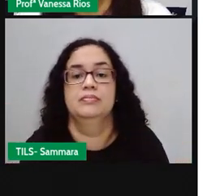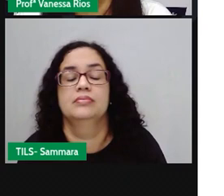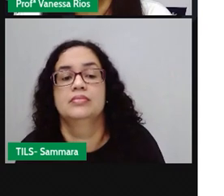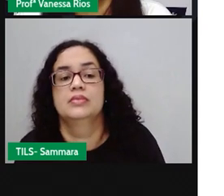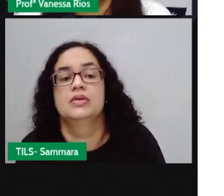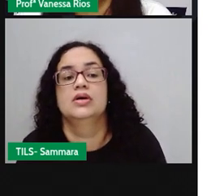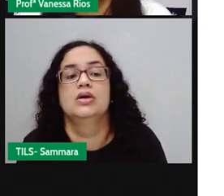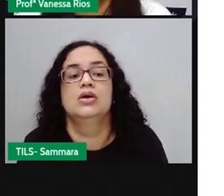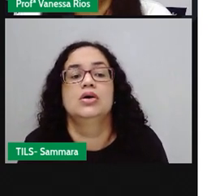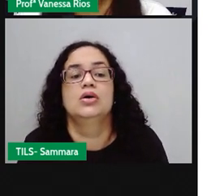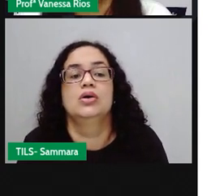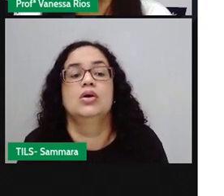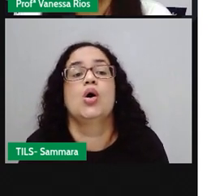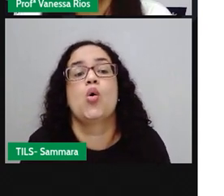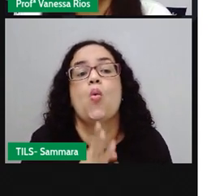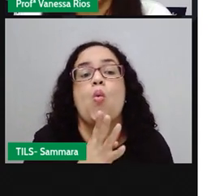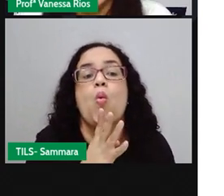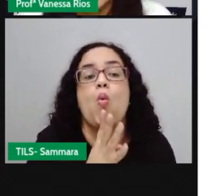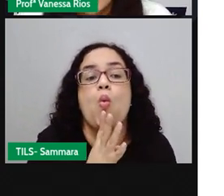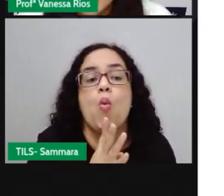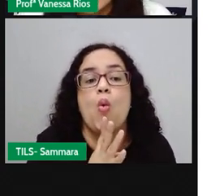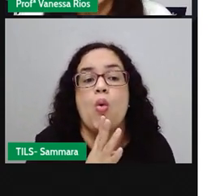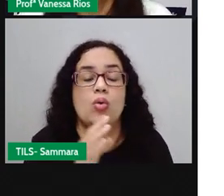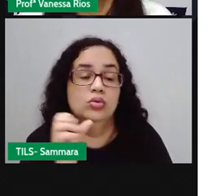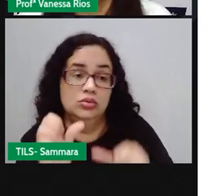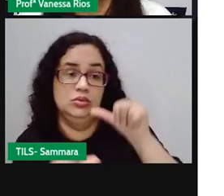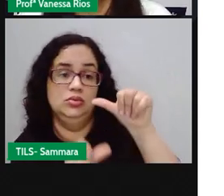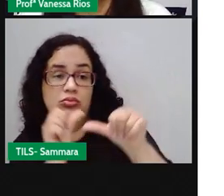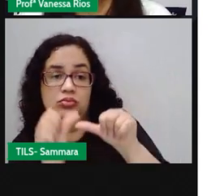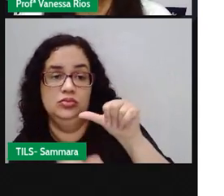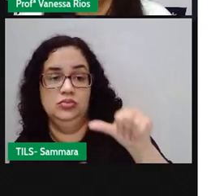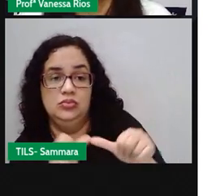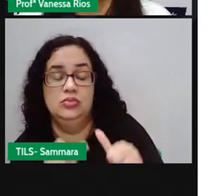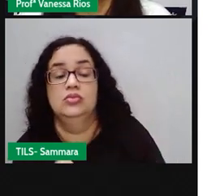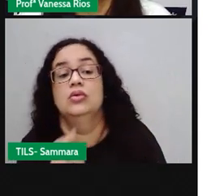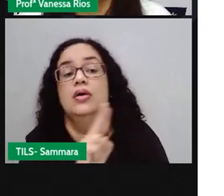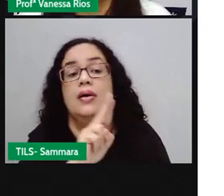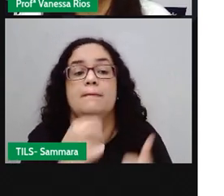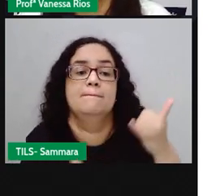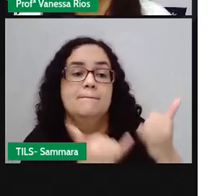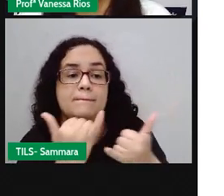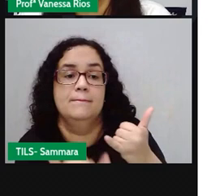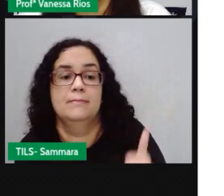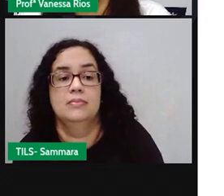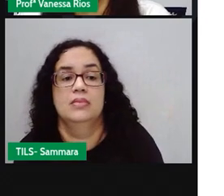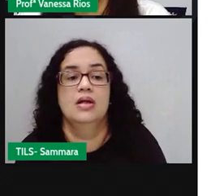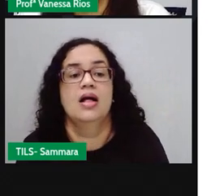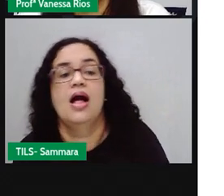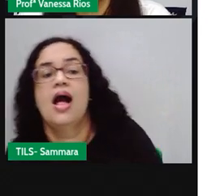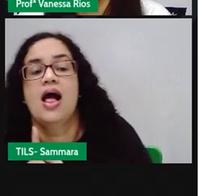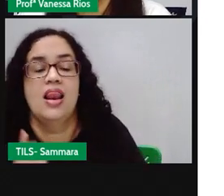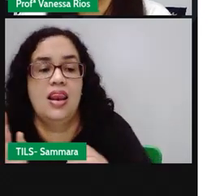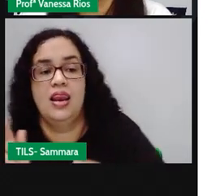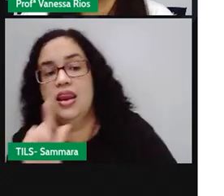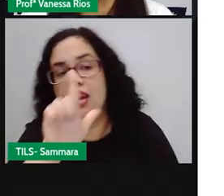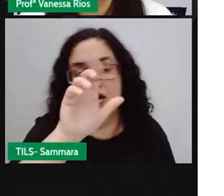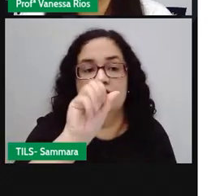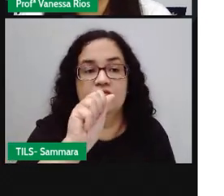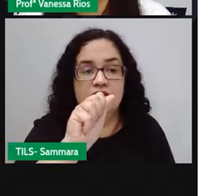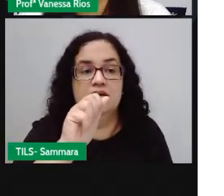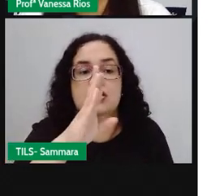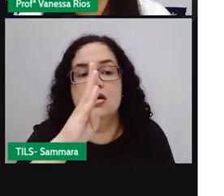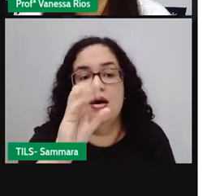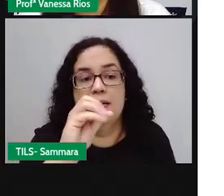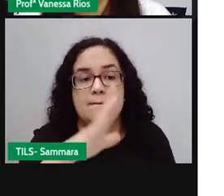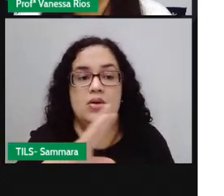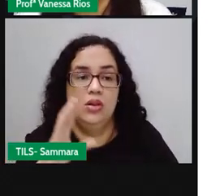conhece outra, pelo menos eu conheço uma outra variação, não é? Dessa brincadeira, que é lá vai a bola. Aí não precisa estar ninguém